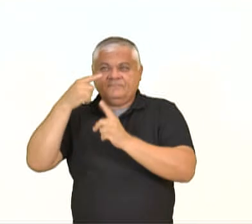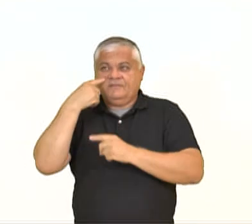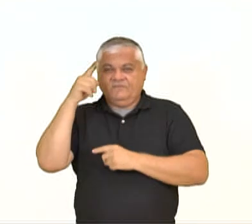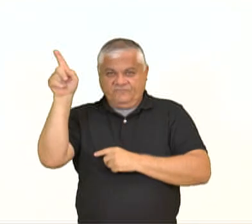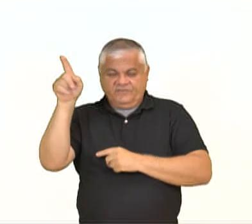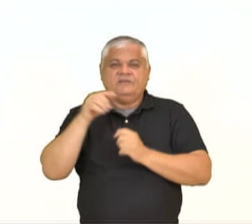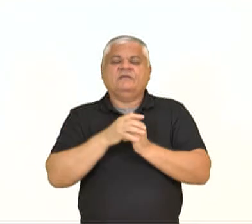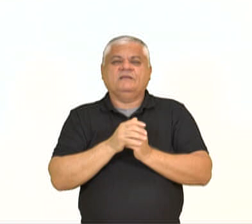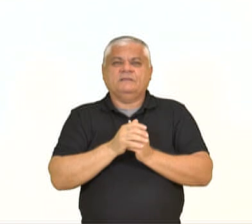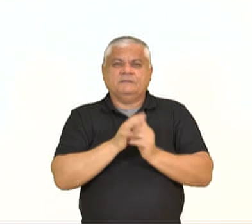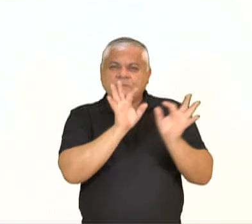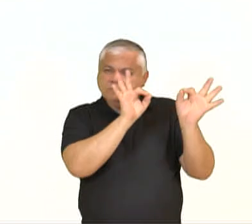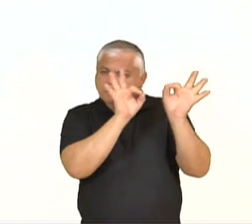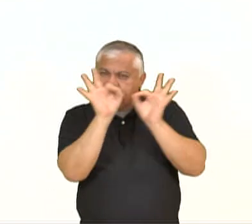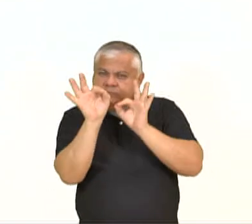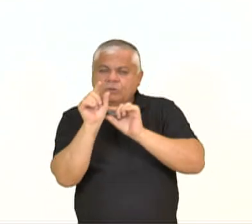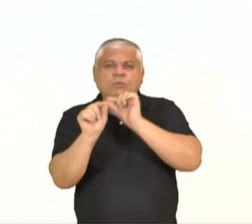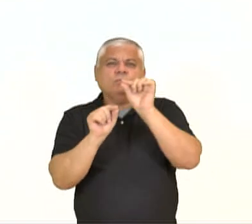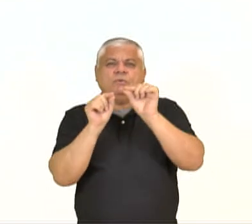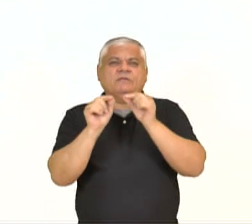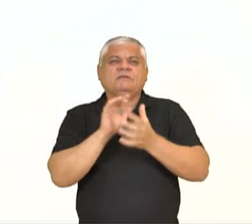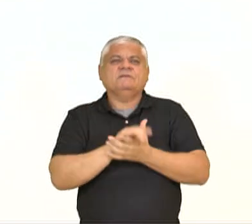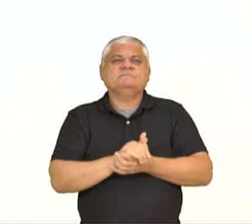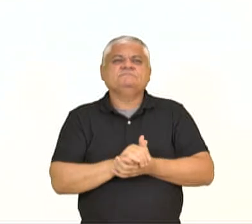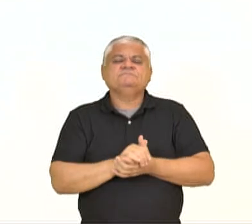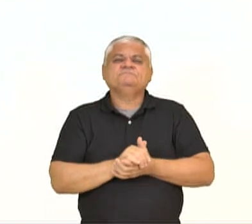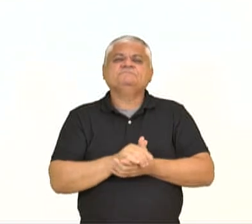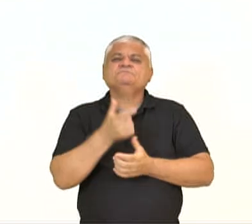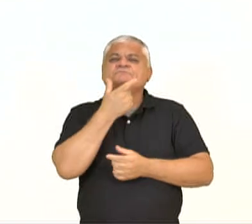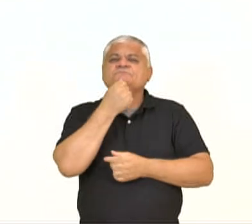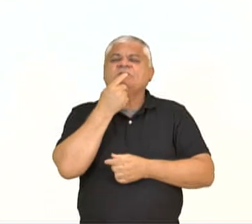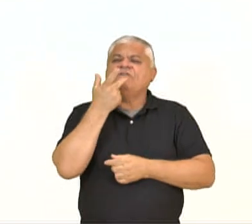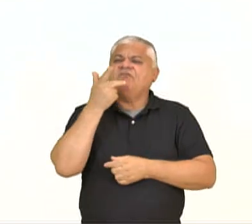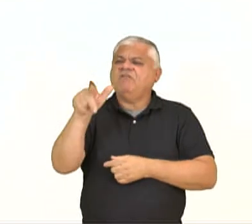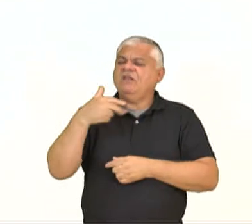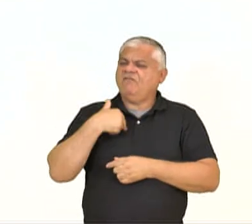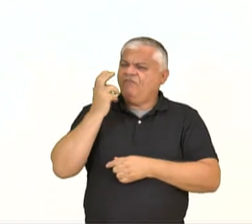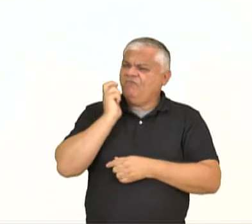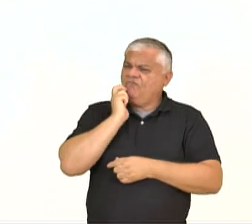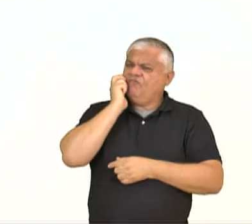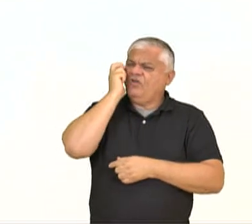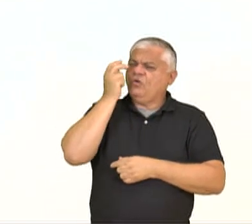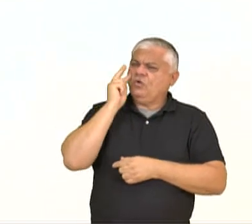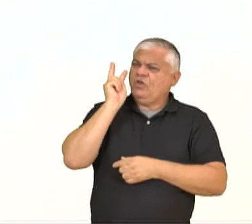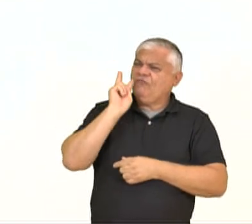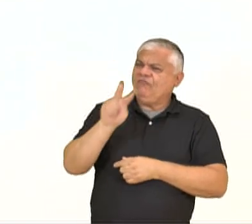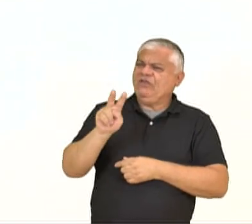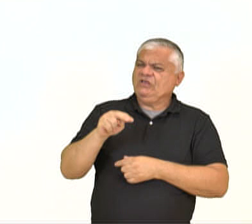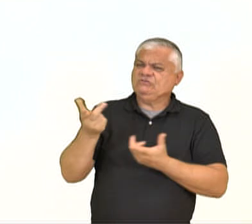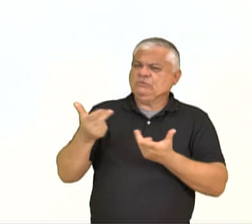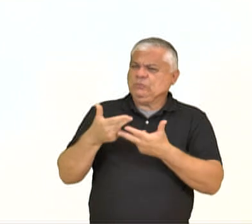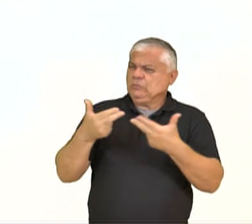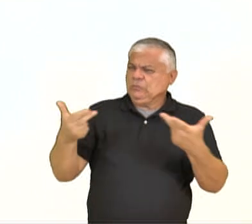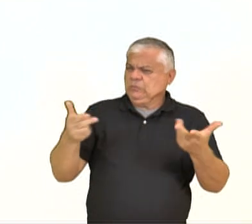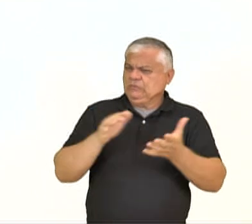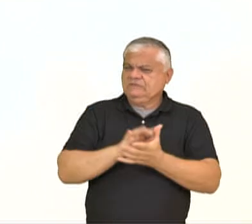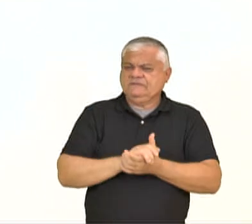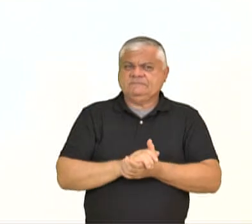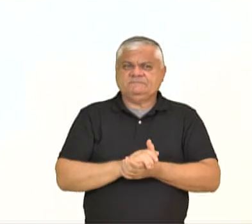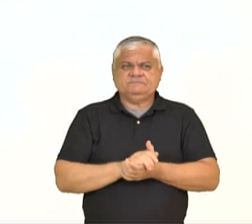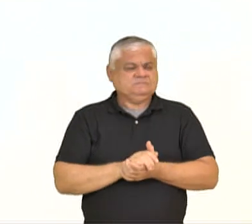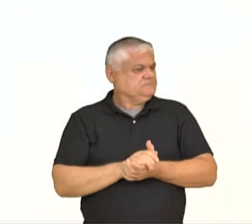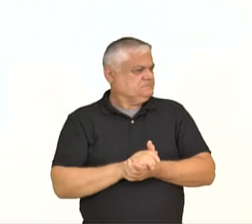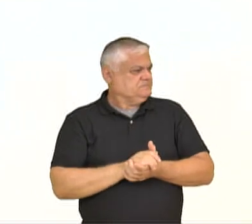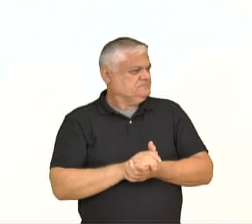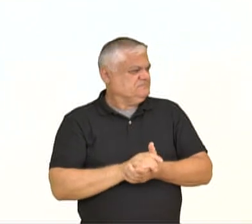ilustrador Alexandre Beck, aonde ele diz, fico até com vergonha quando vejo essas coisas. Daí, quando